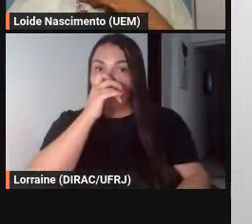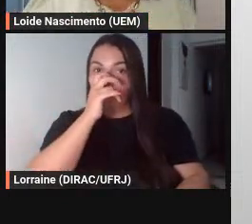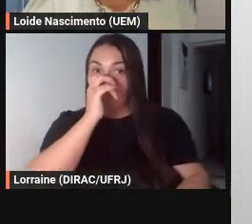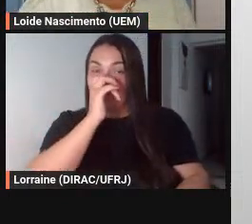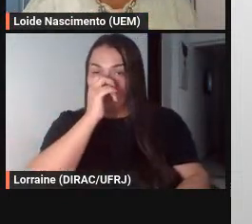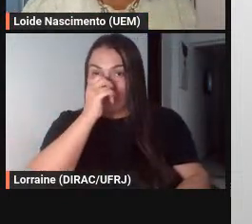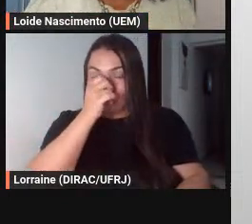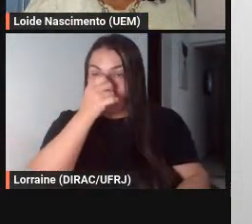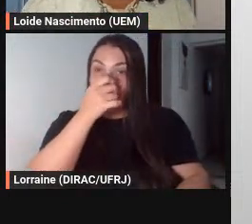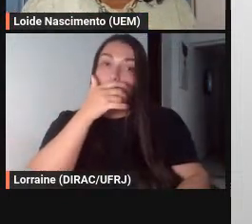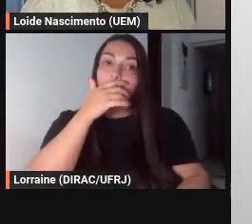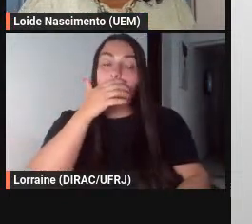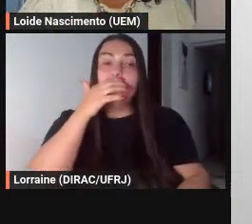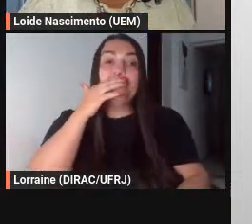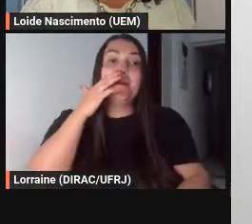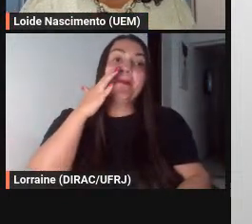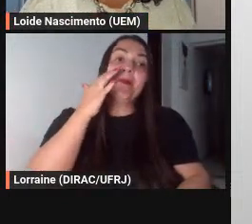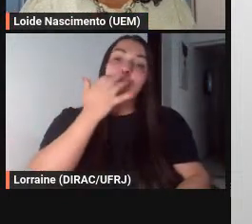desculpa